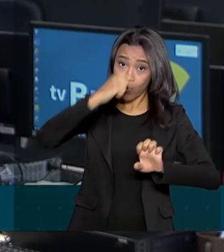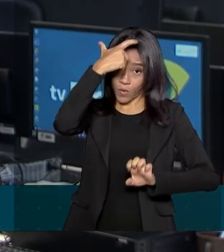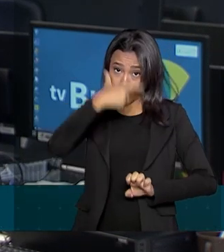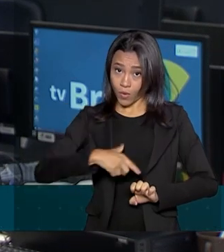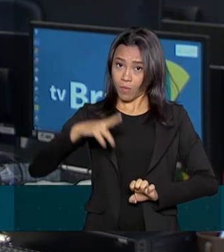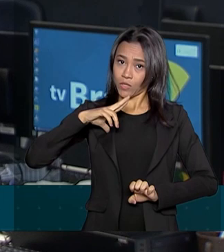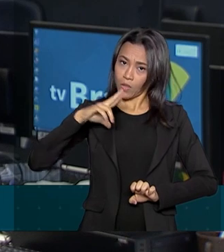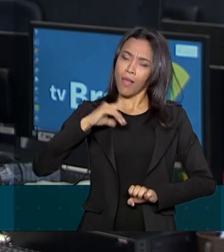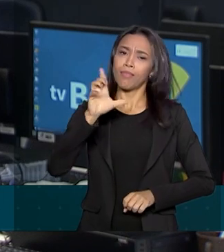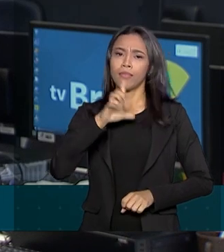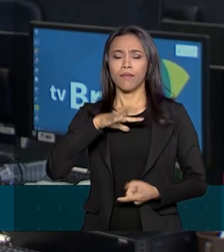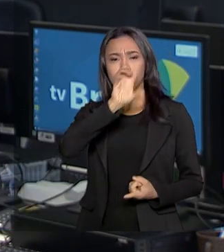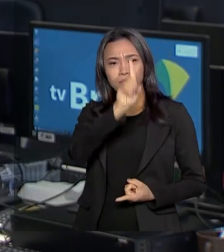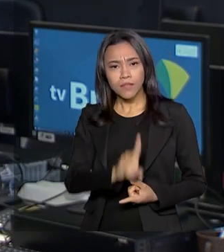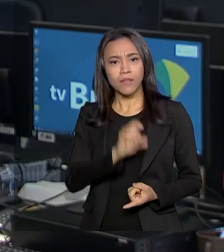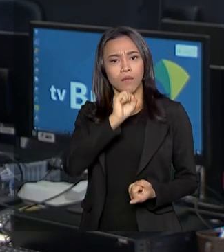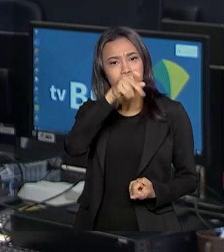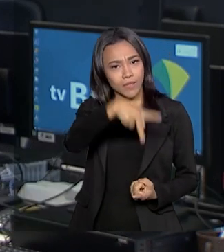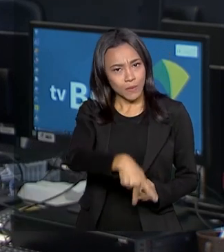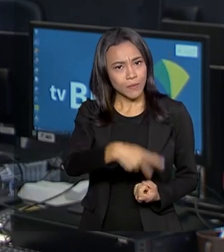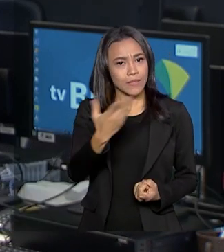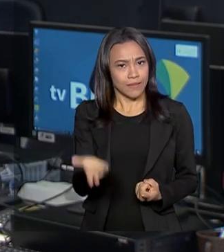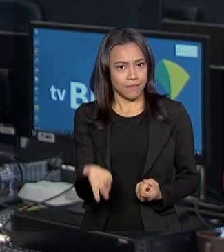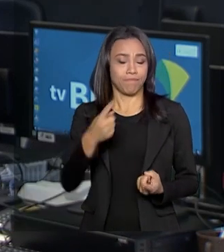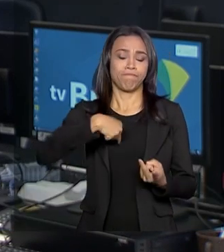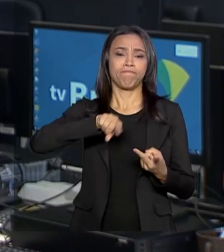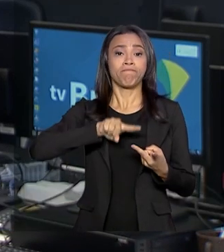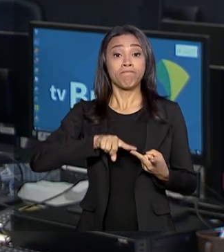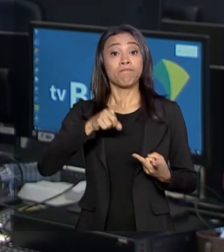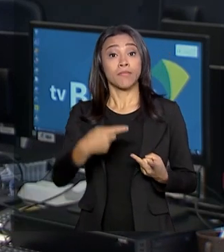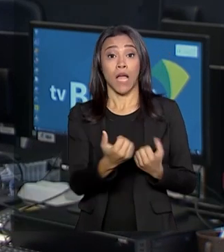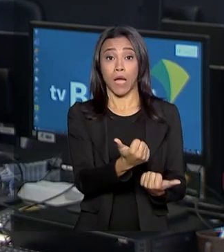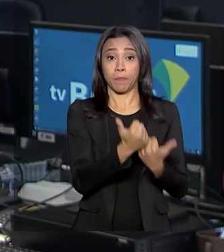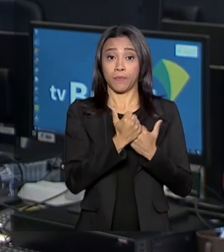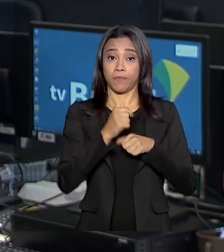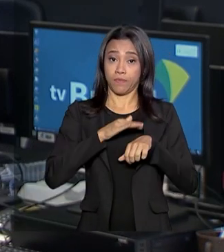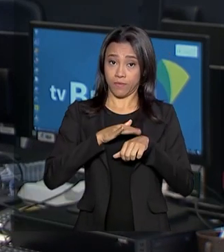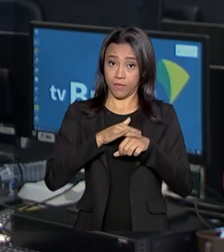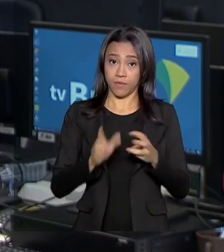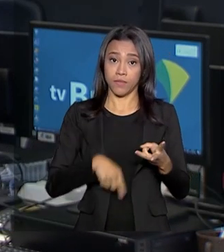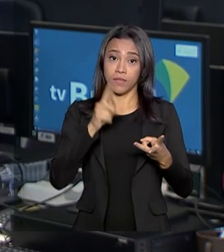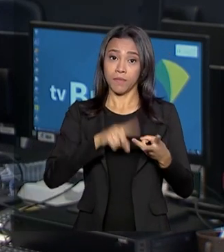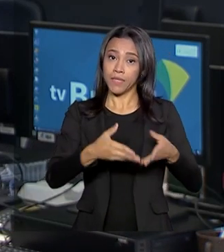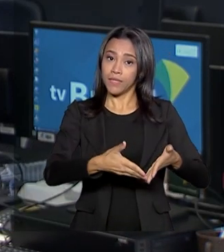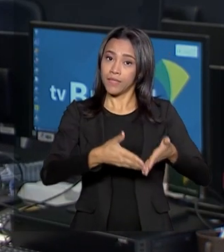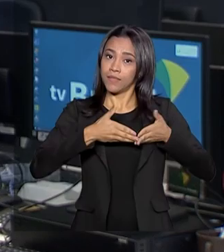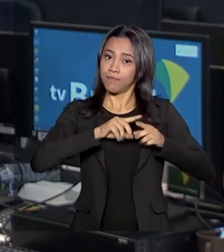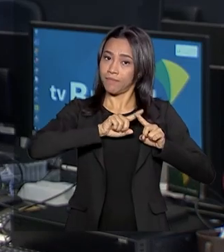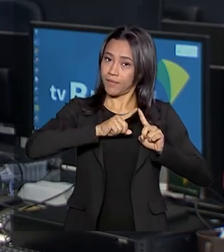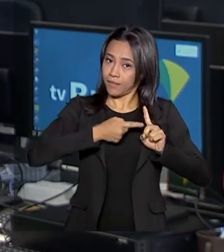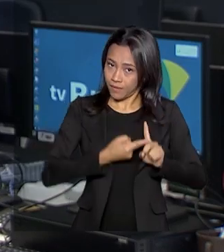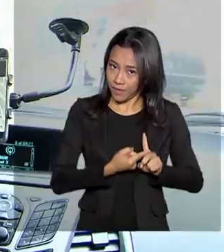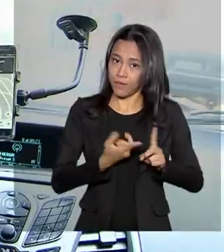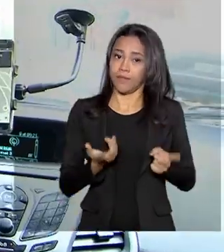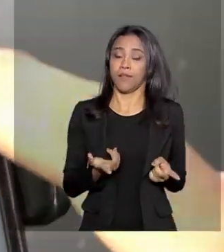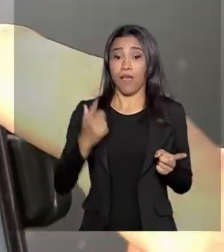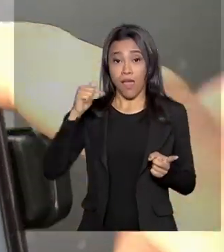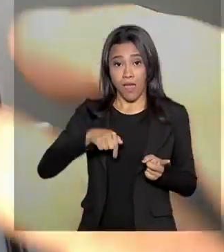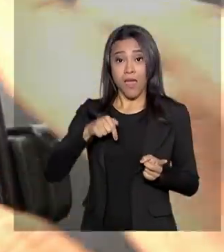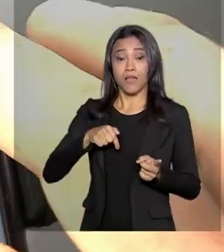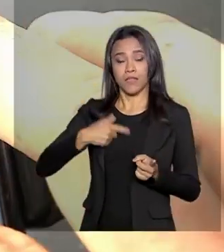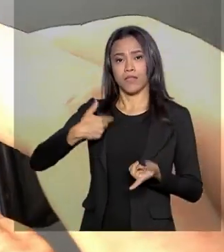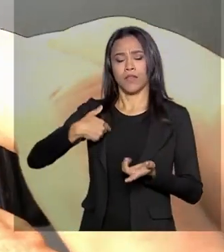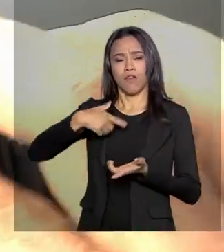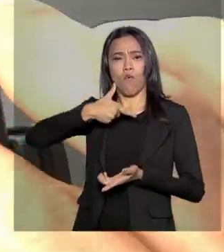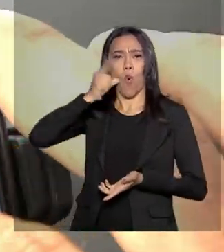de direitos previdenciários, previdenciários como aposentadoria, auxílio-doença e licença-maternidade. A resolução publicada